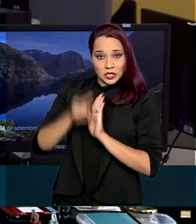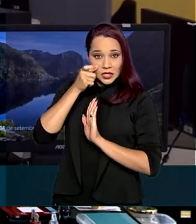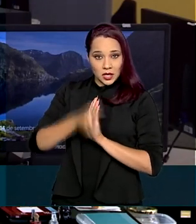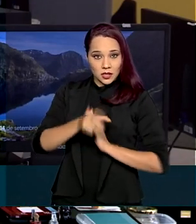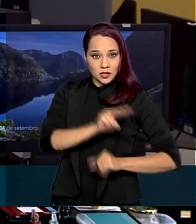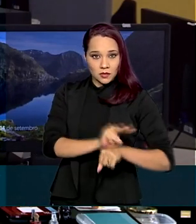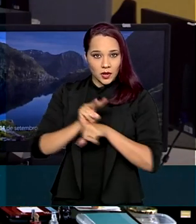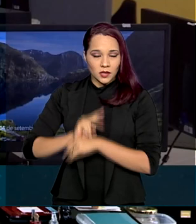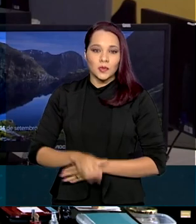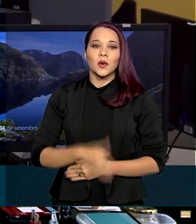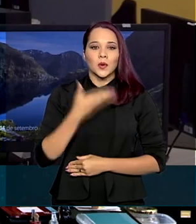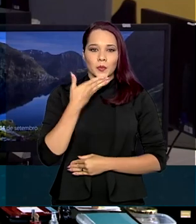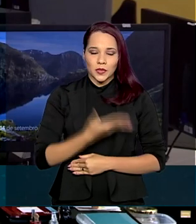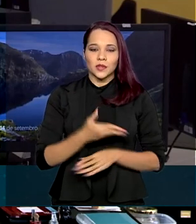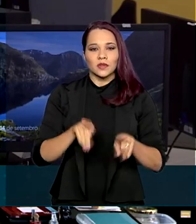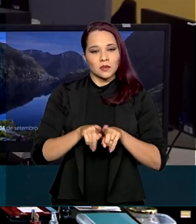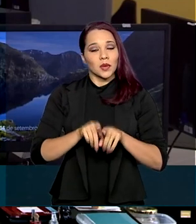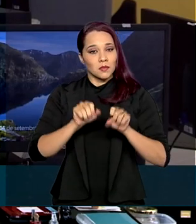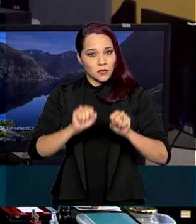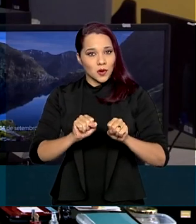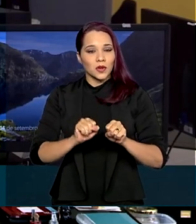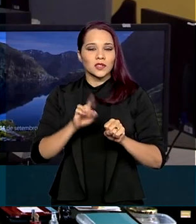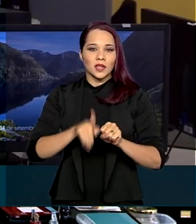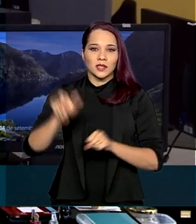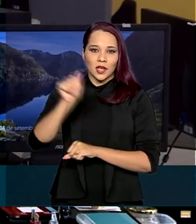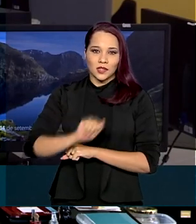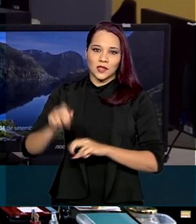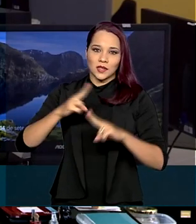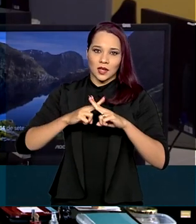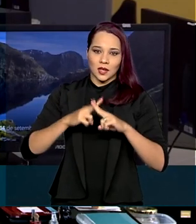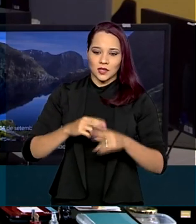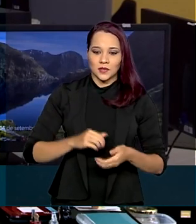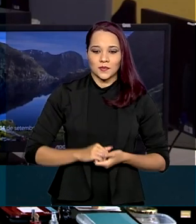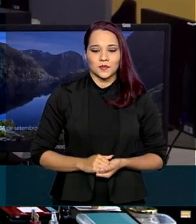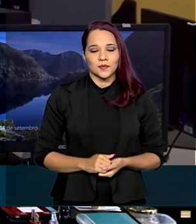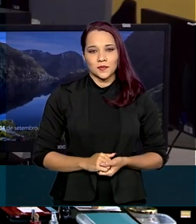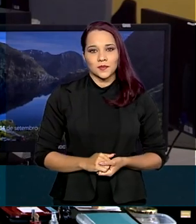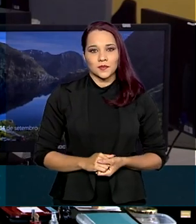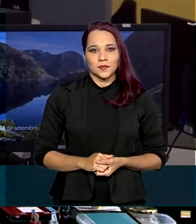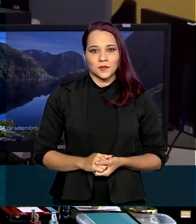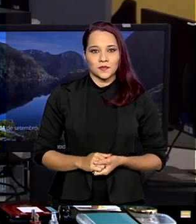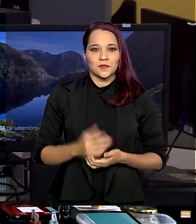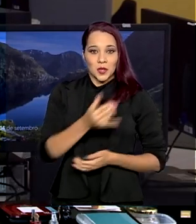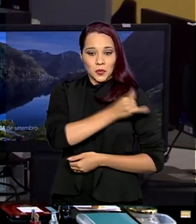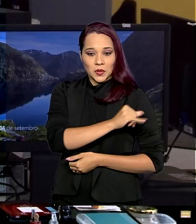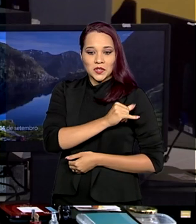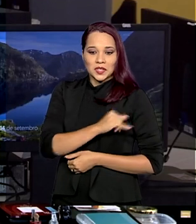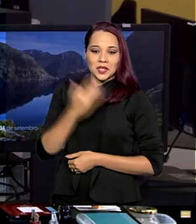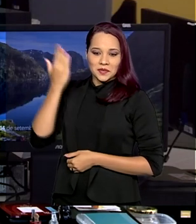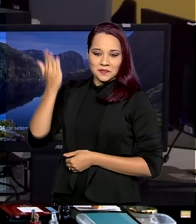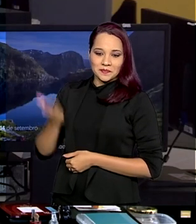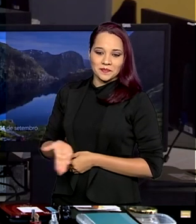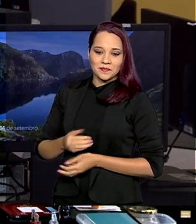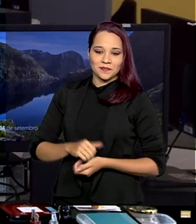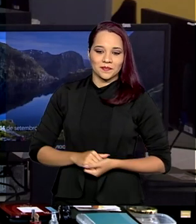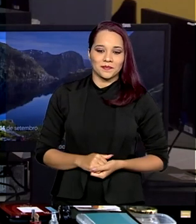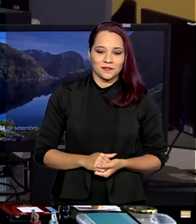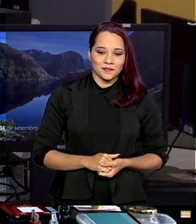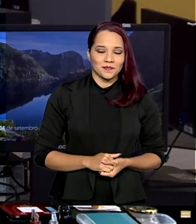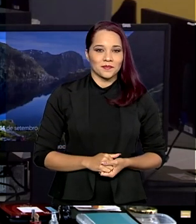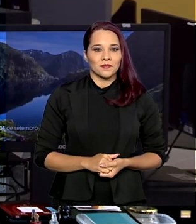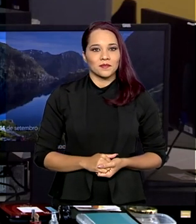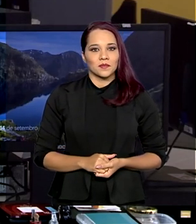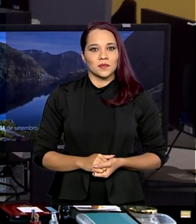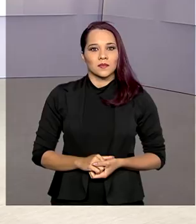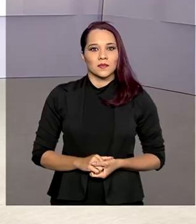crédito. O pedido também pode ser feito nas agências da Caixa Econômica Federal. Do Rio de Janeiro, Cláudia Boiunga para